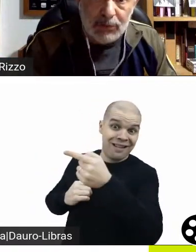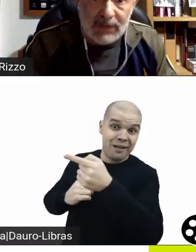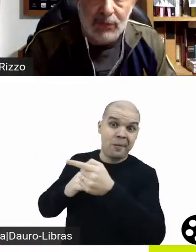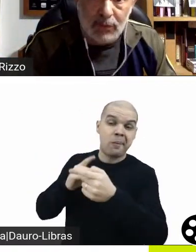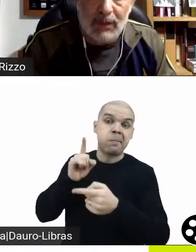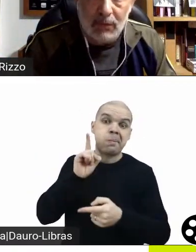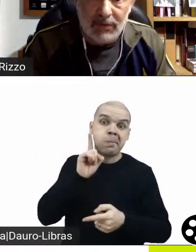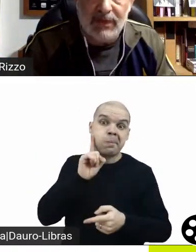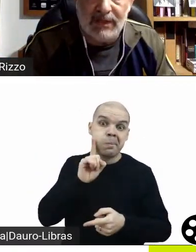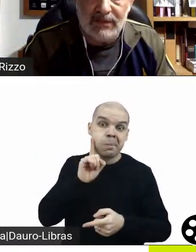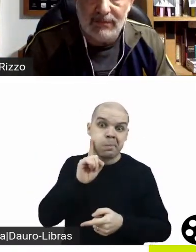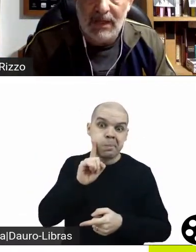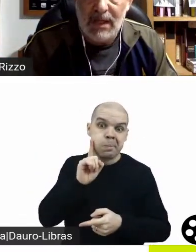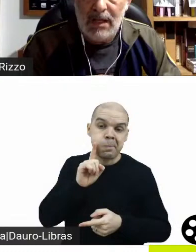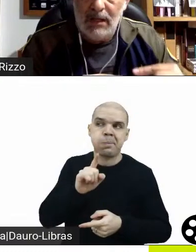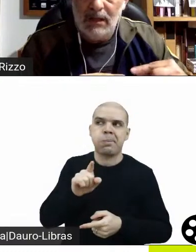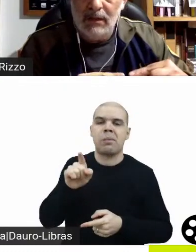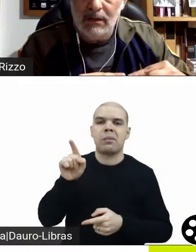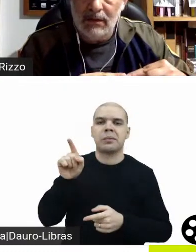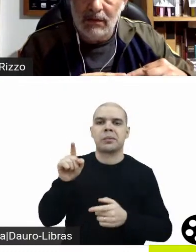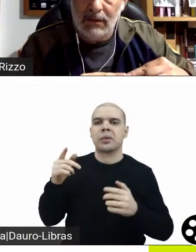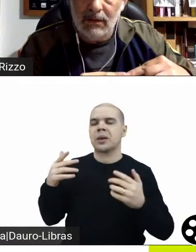legais para a gente no Brasil tomar como referência,